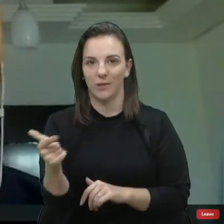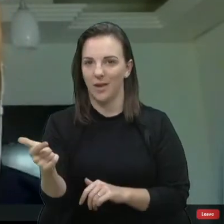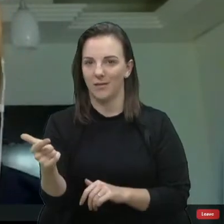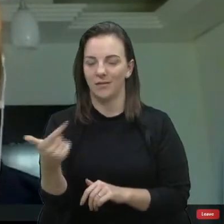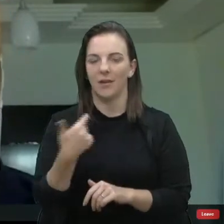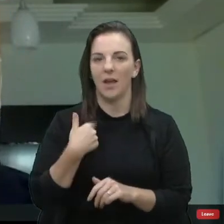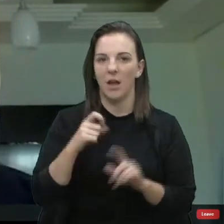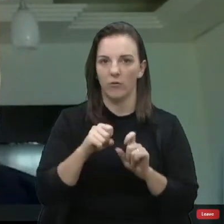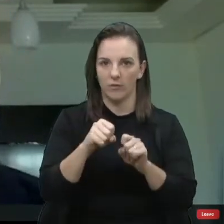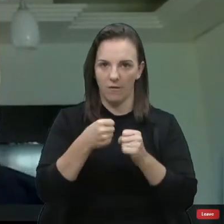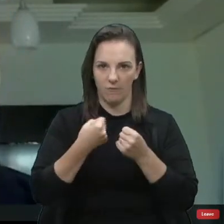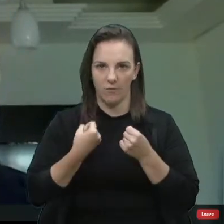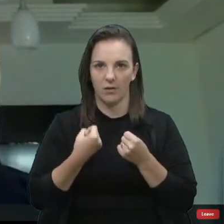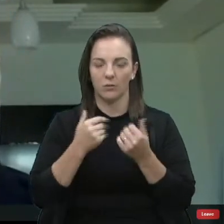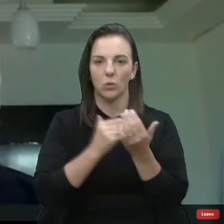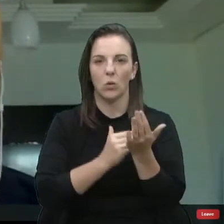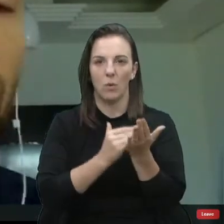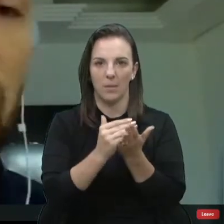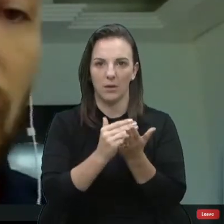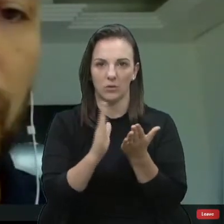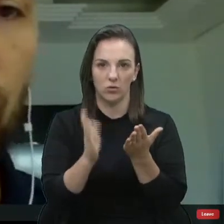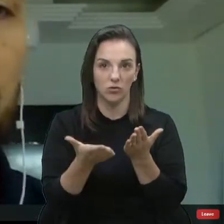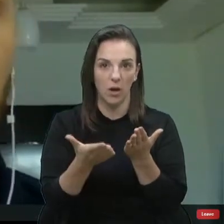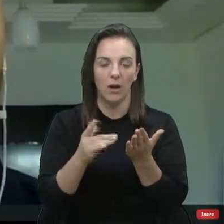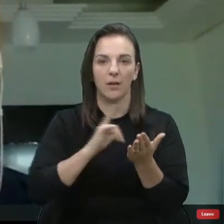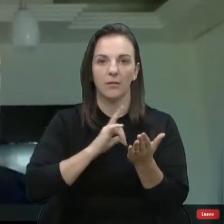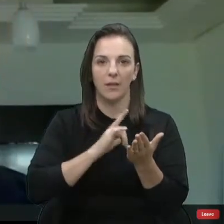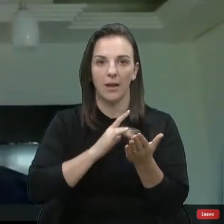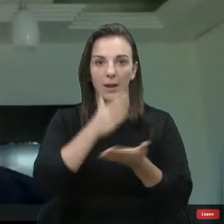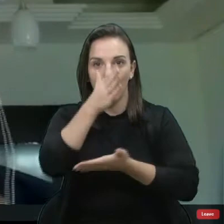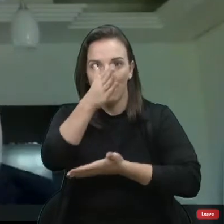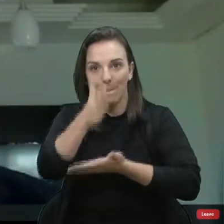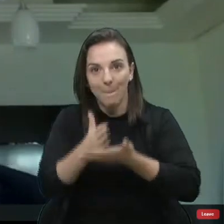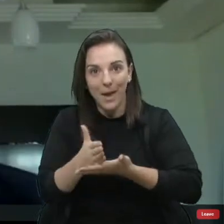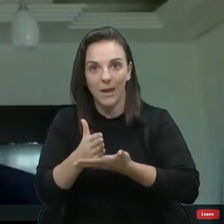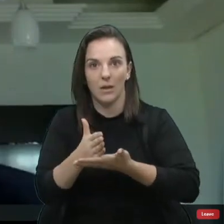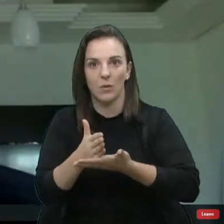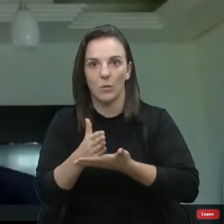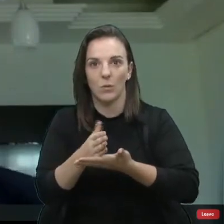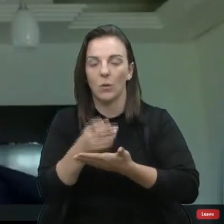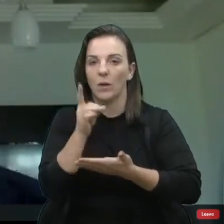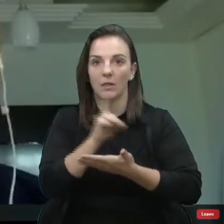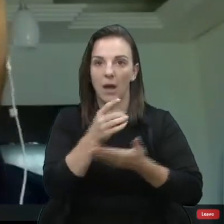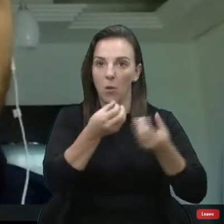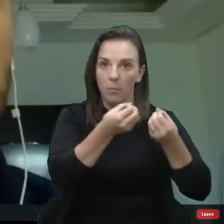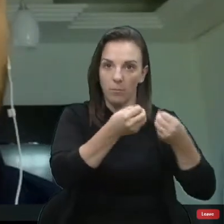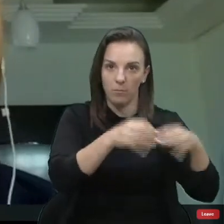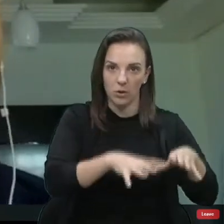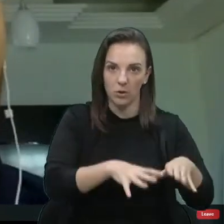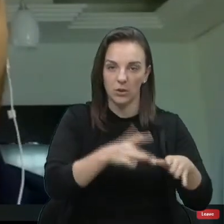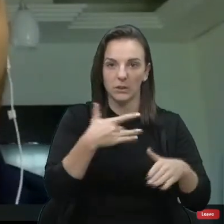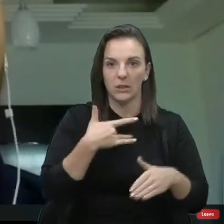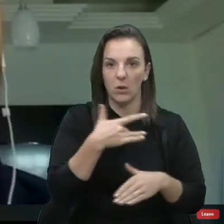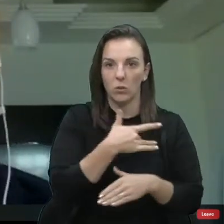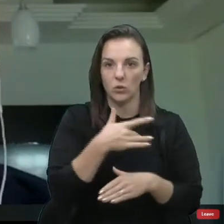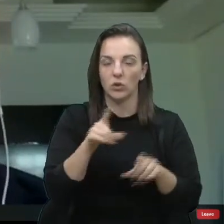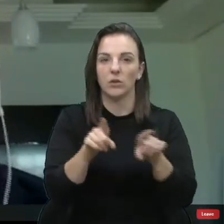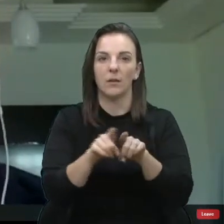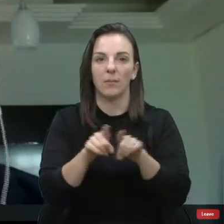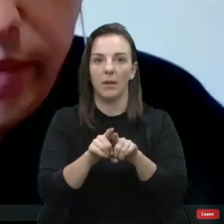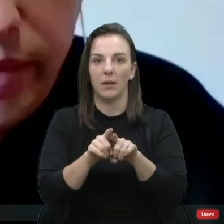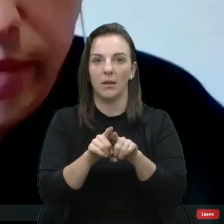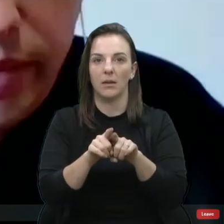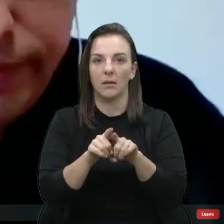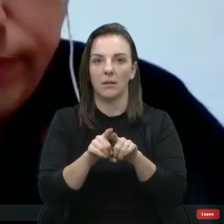defendendo desde o começo que a gente tenha um meio termo, né? Que a gente não prejudique a saúde, mas, da mesma forma...